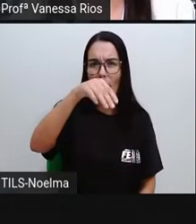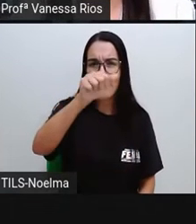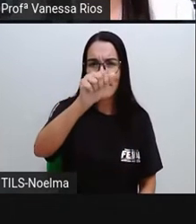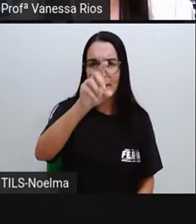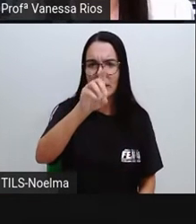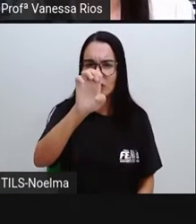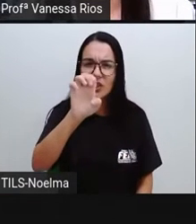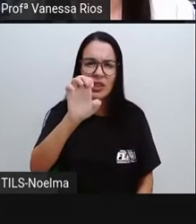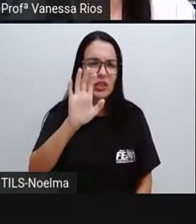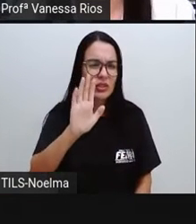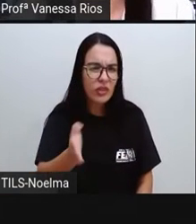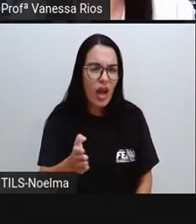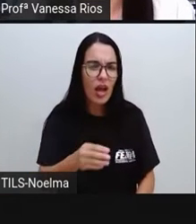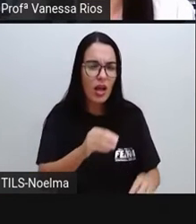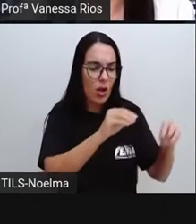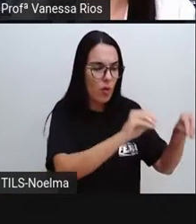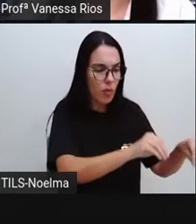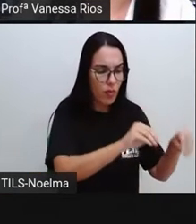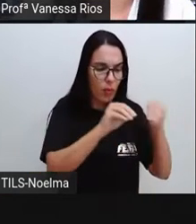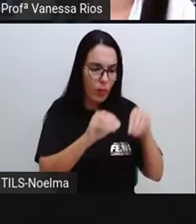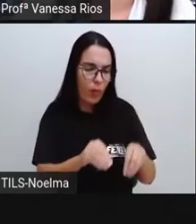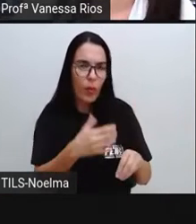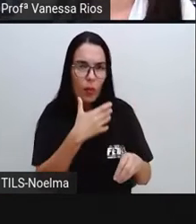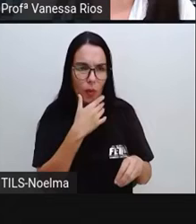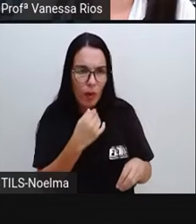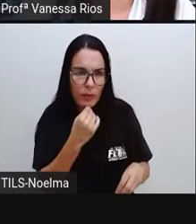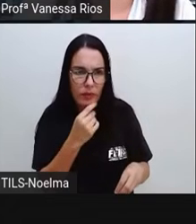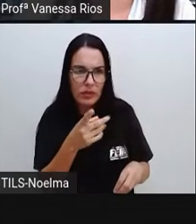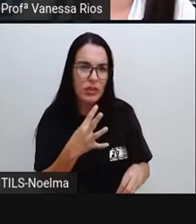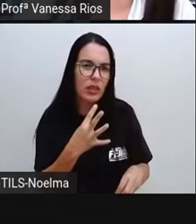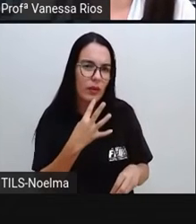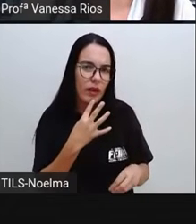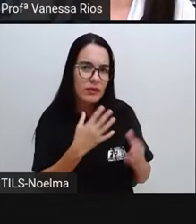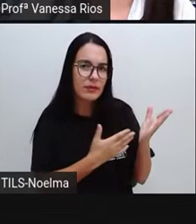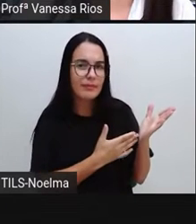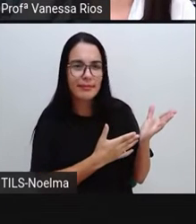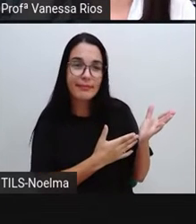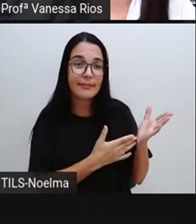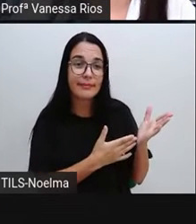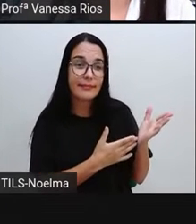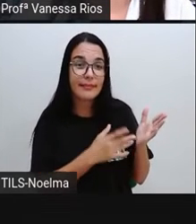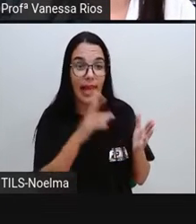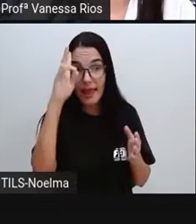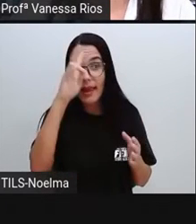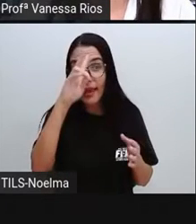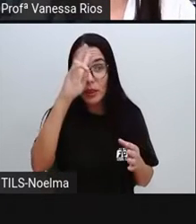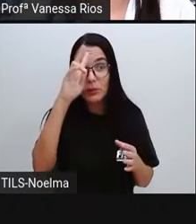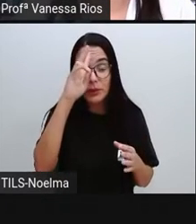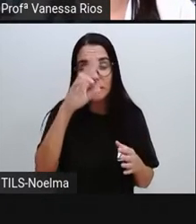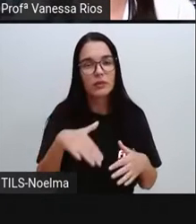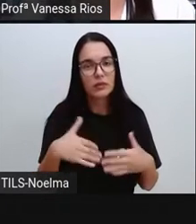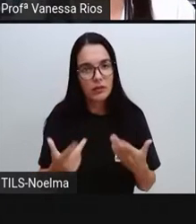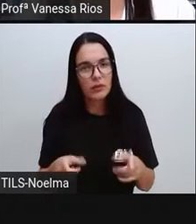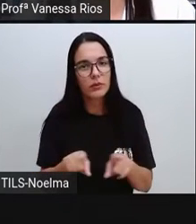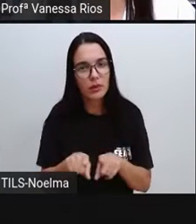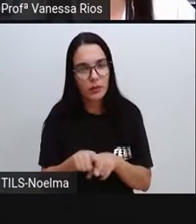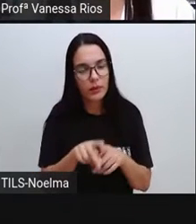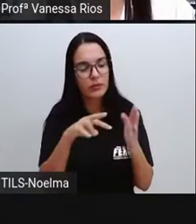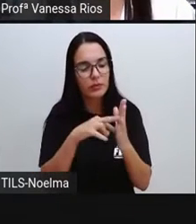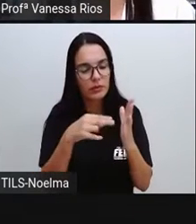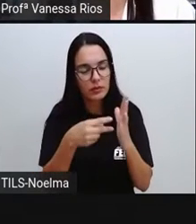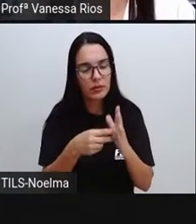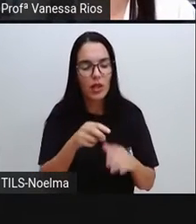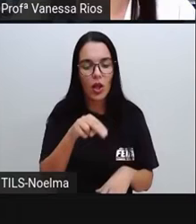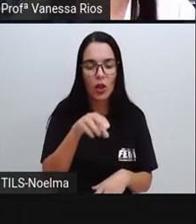também estudamos na aula anterior? Olhem só. Há para trás aqui também a definição segundo o